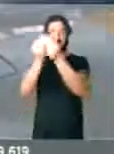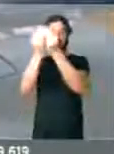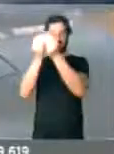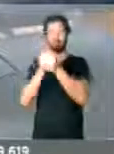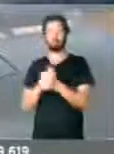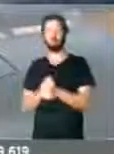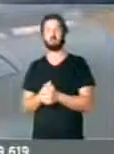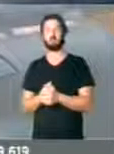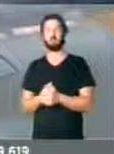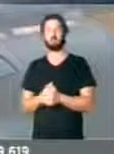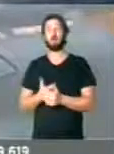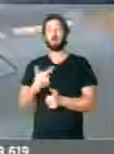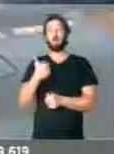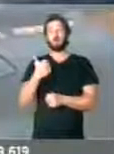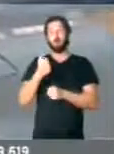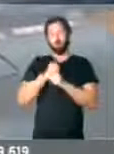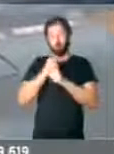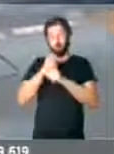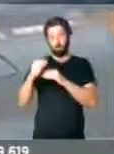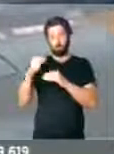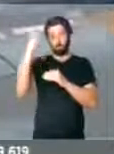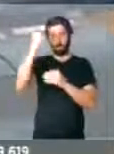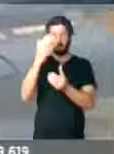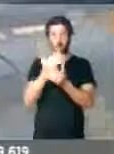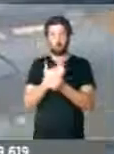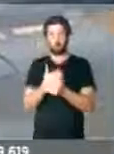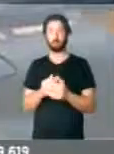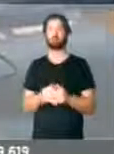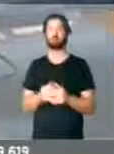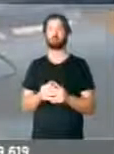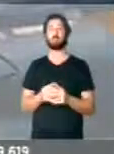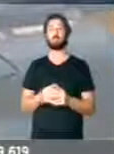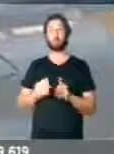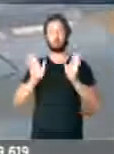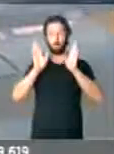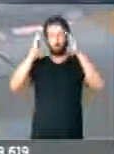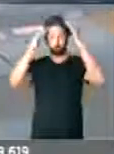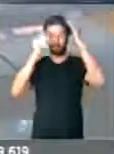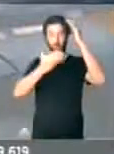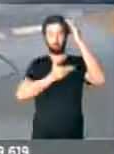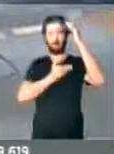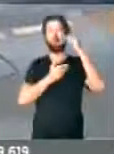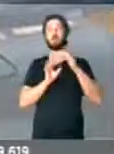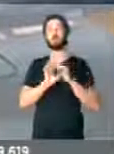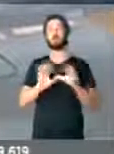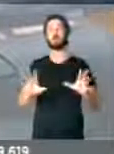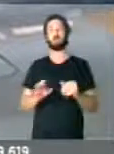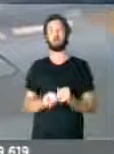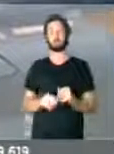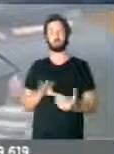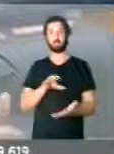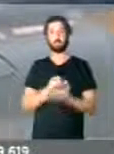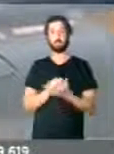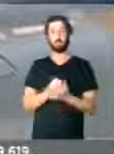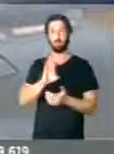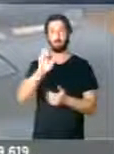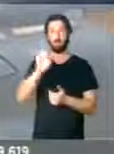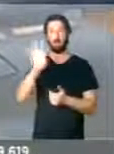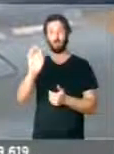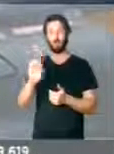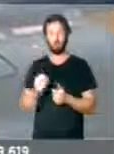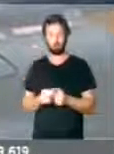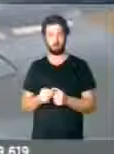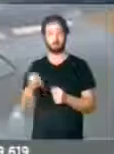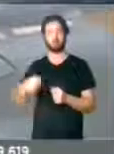e 21 anos depois da abertura desse procedimento, o Papa abre esse caminho, sem que seja necessário que haja a comprovação de um